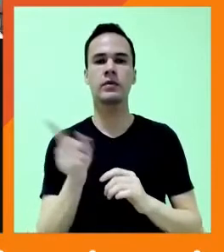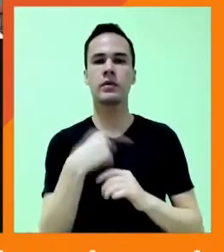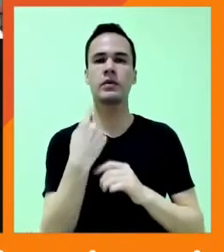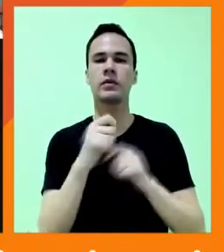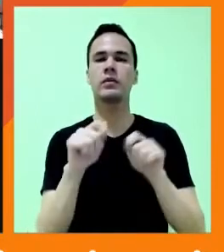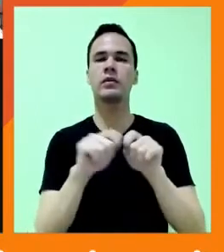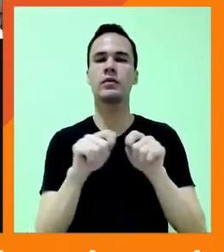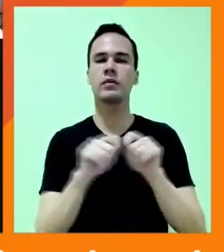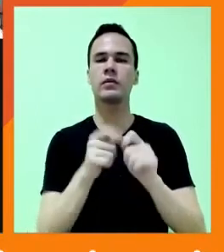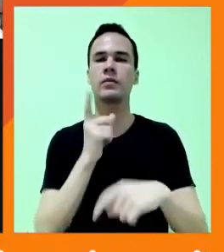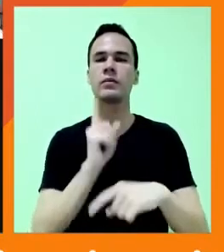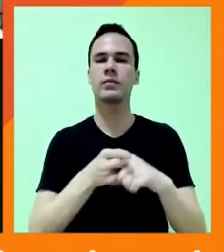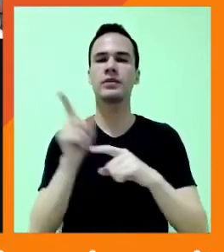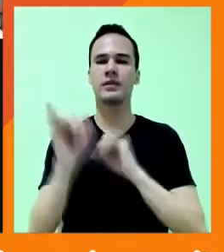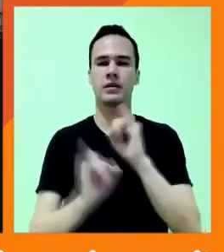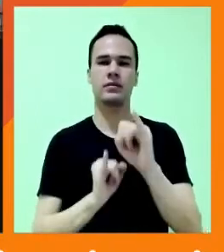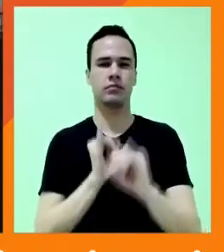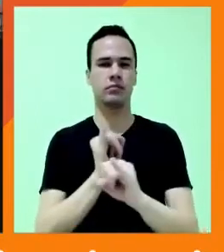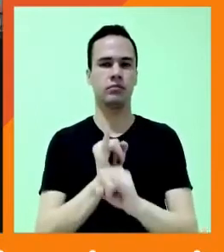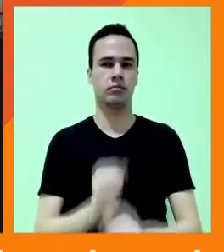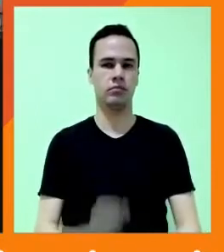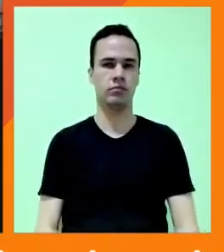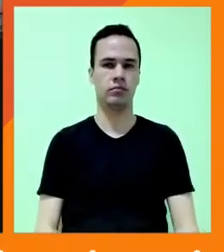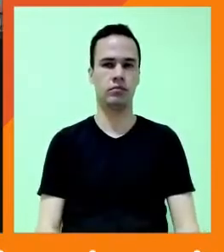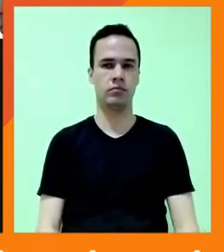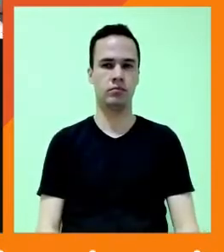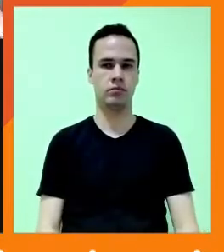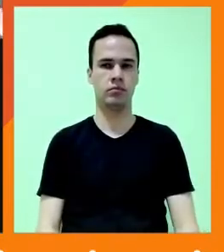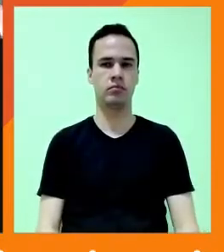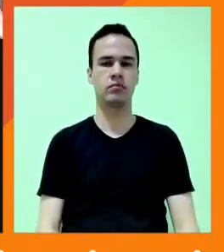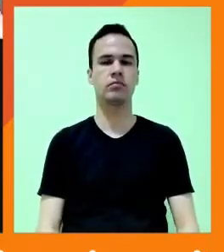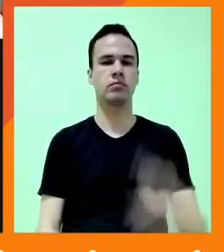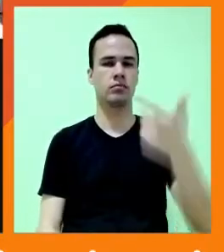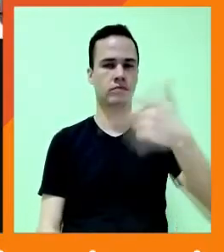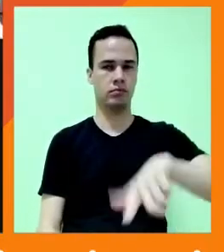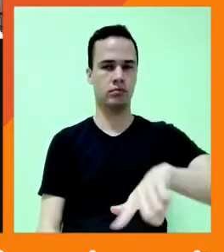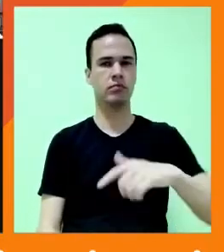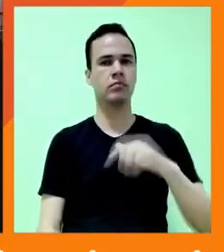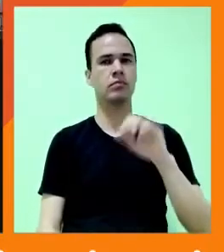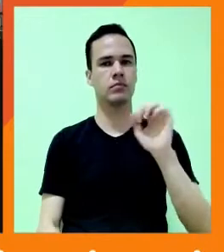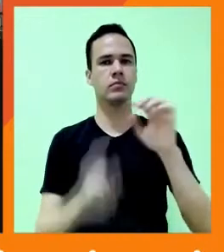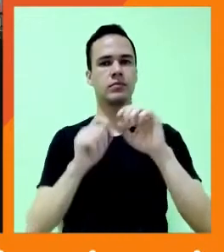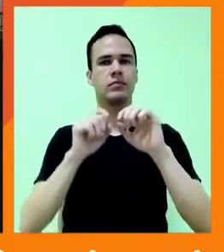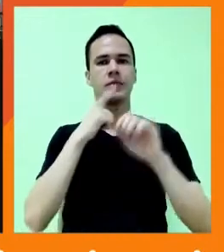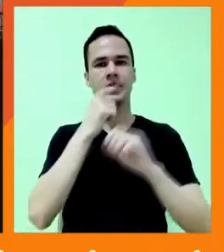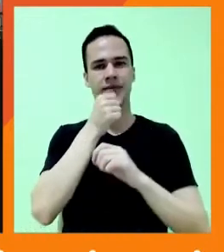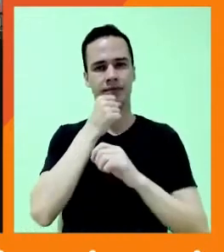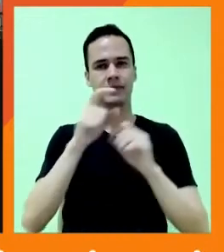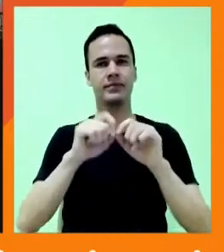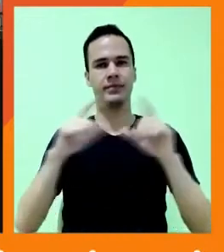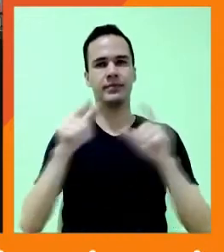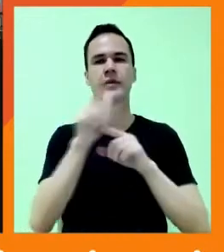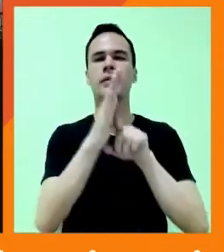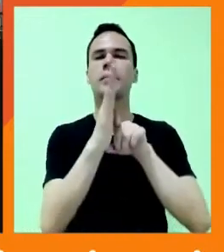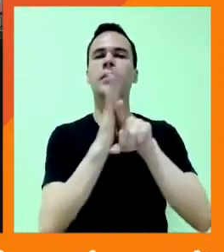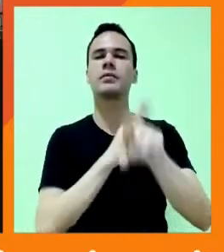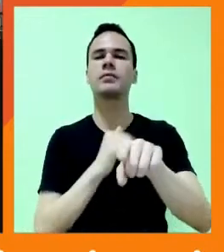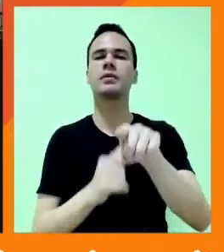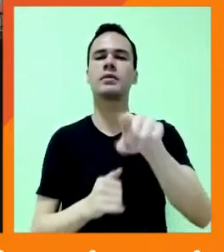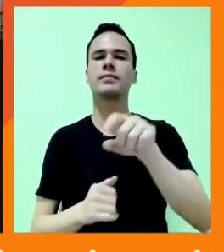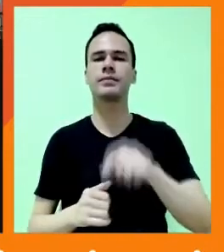causa dessa internet? Então, de novo, se eu abrisse o microfone aqui e perguntasse para vocês,